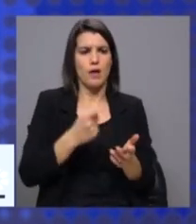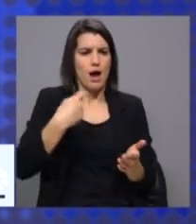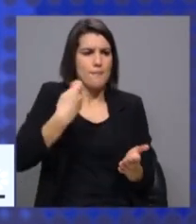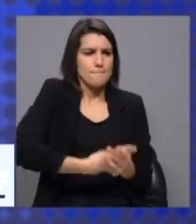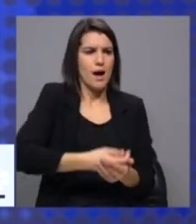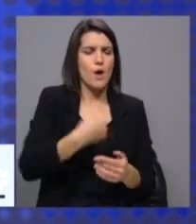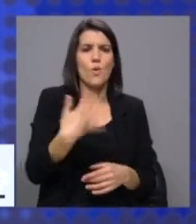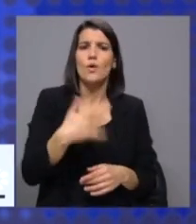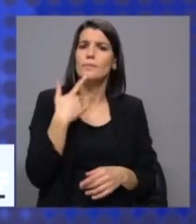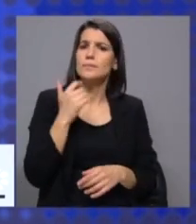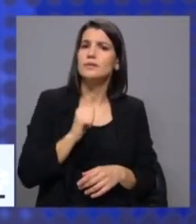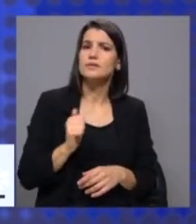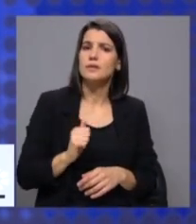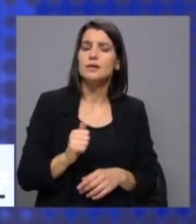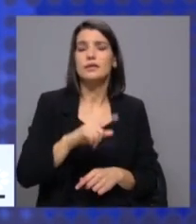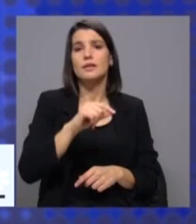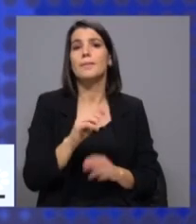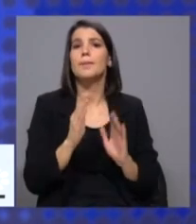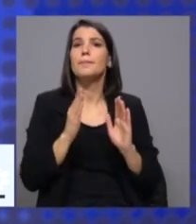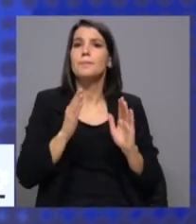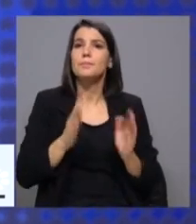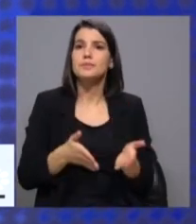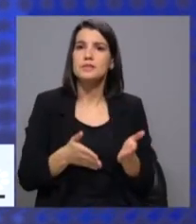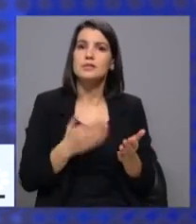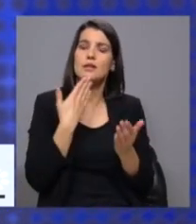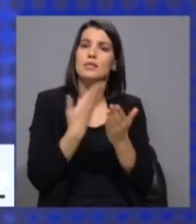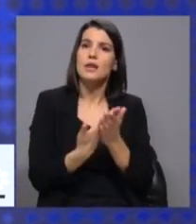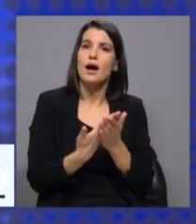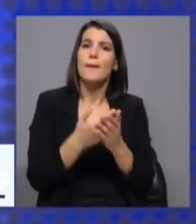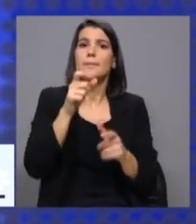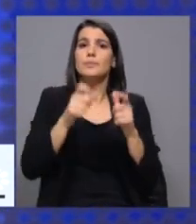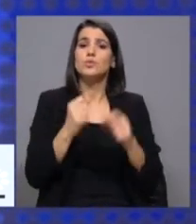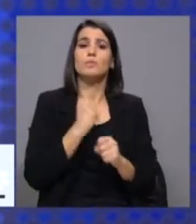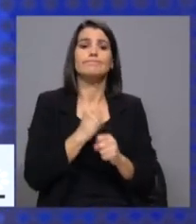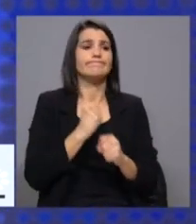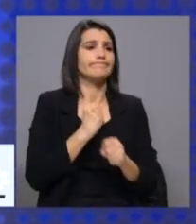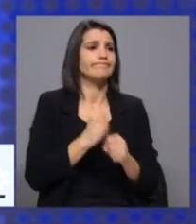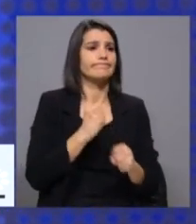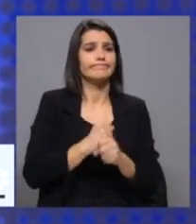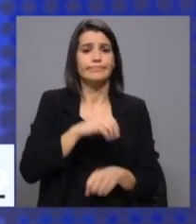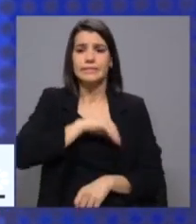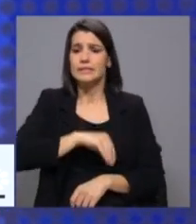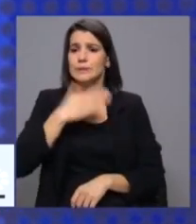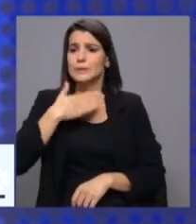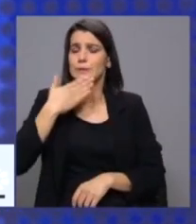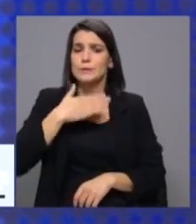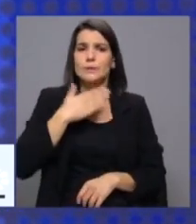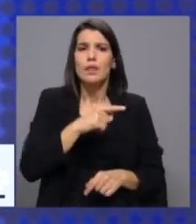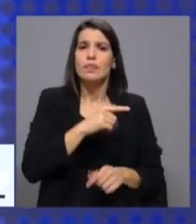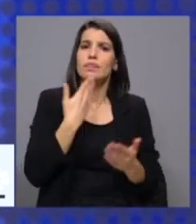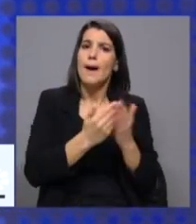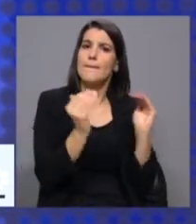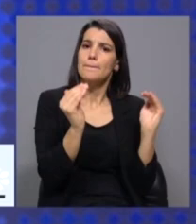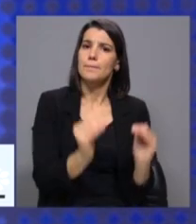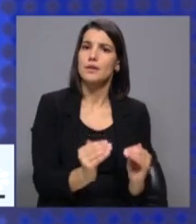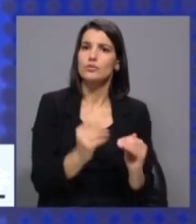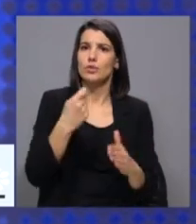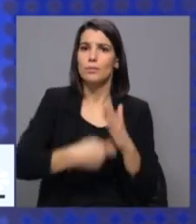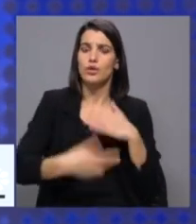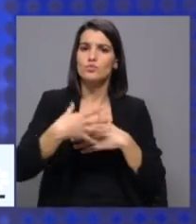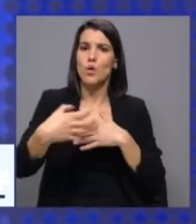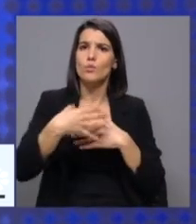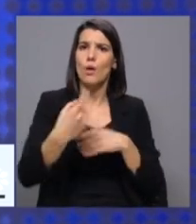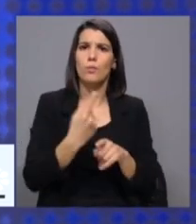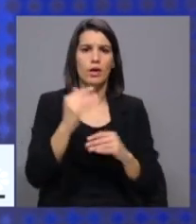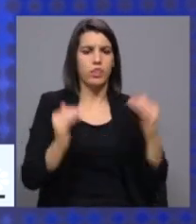errado. Precisamos também, naturalmente, de aliviar quem vive do seu trabalho e ir buscar mais recursos onde ele está, porque o pagamento de impostos é muito